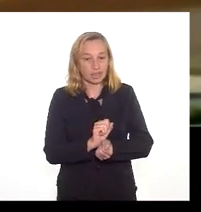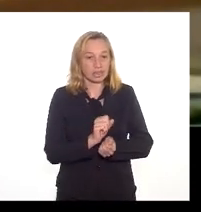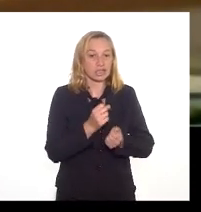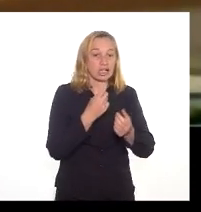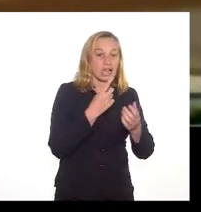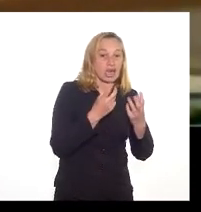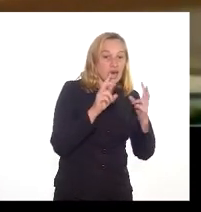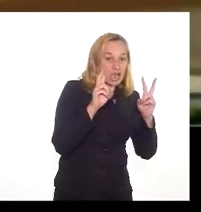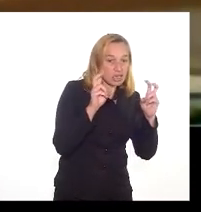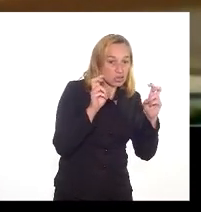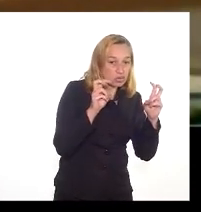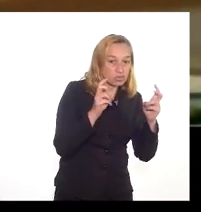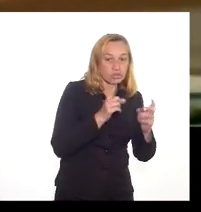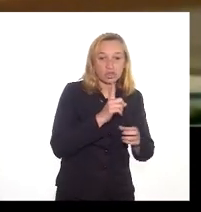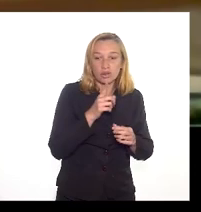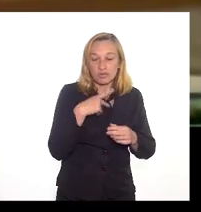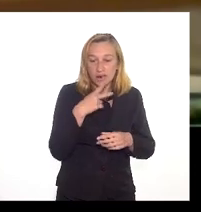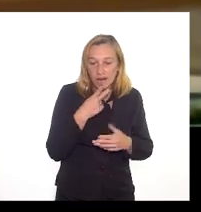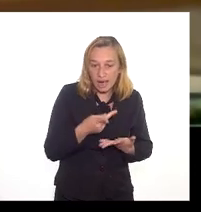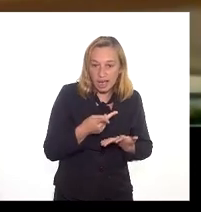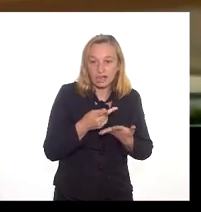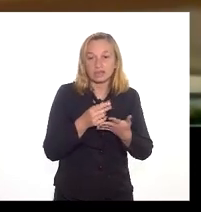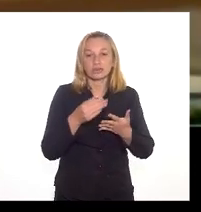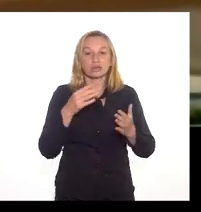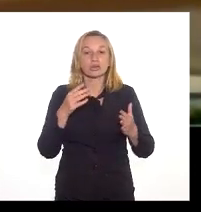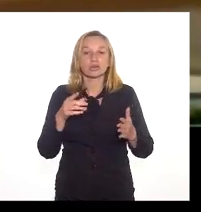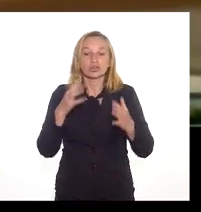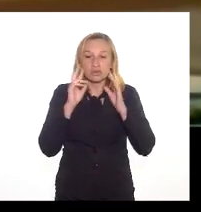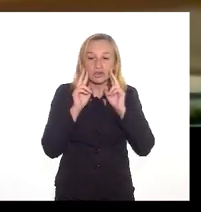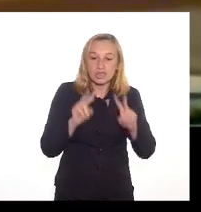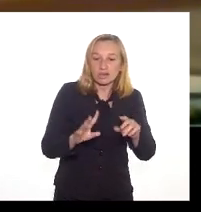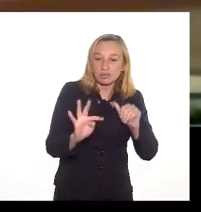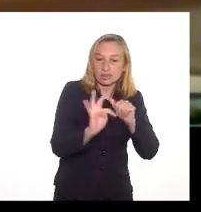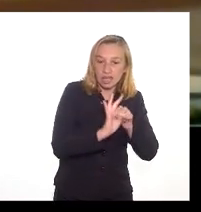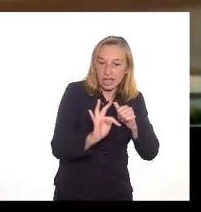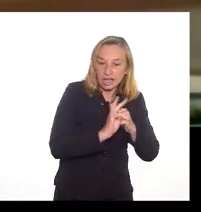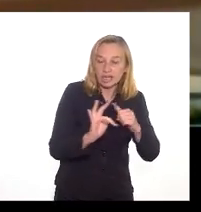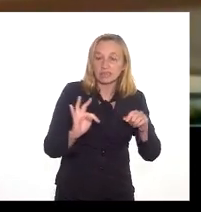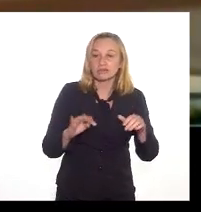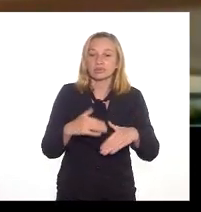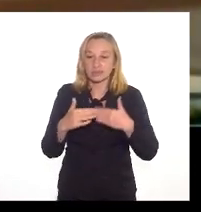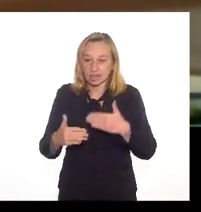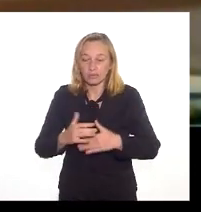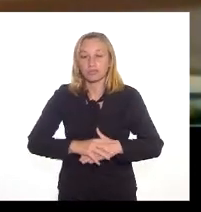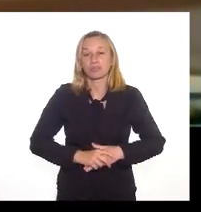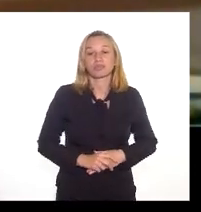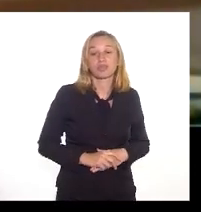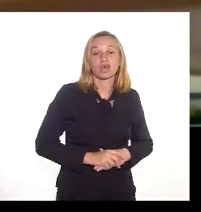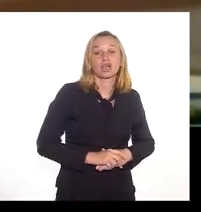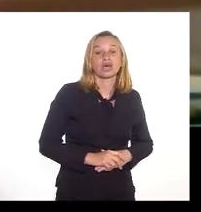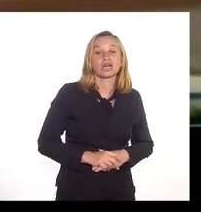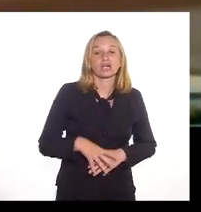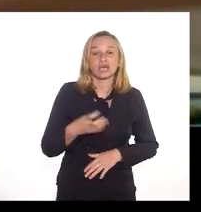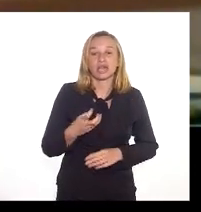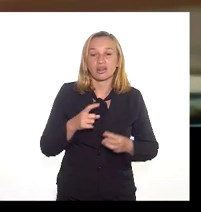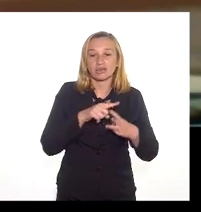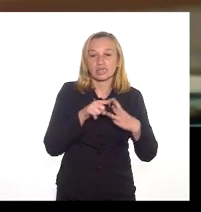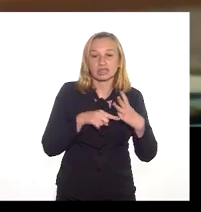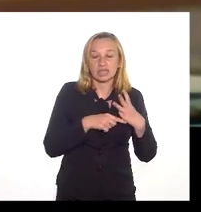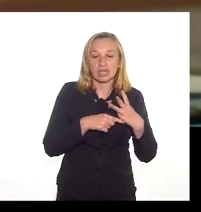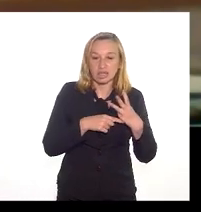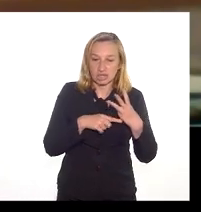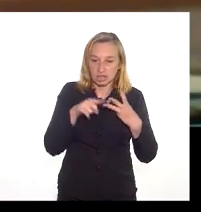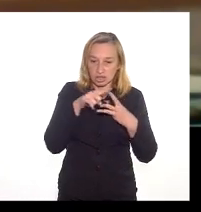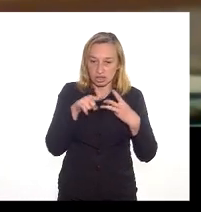estão devidamente esclarecidas sobretudo do ponto de vista técnico e do ponto de vista procedimental. E aí eu quero destacar três pontos